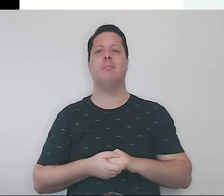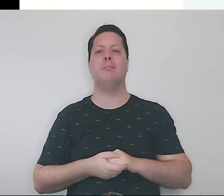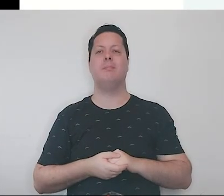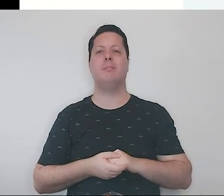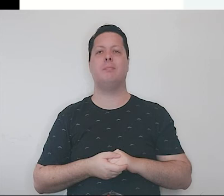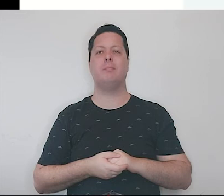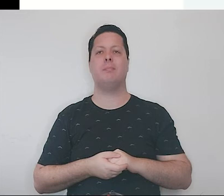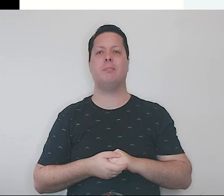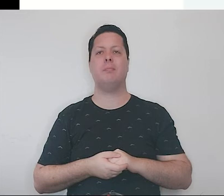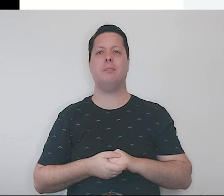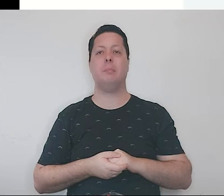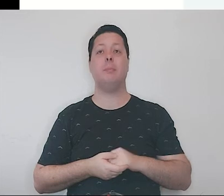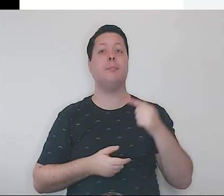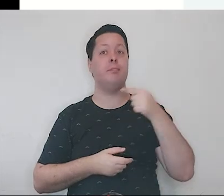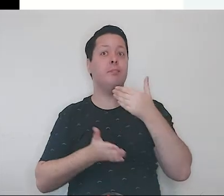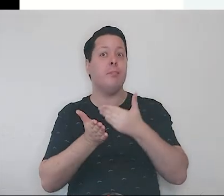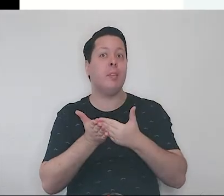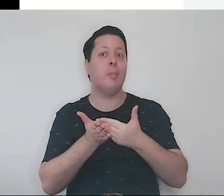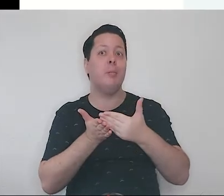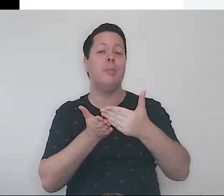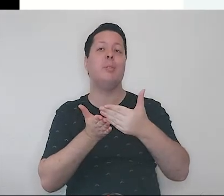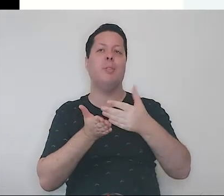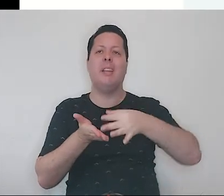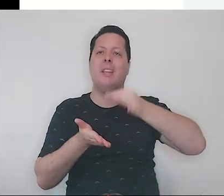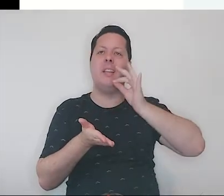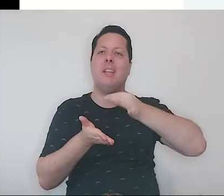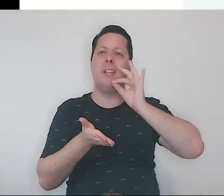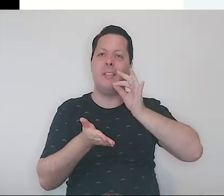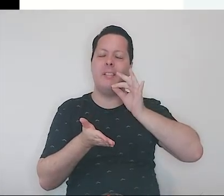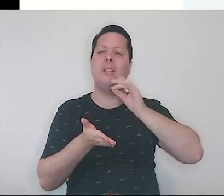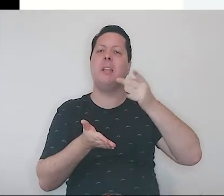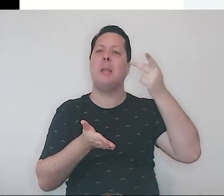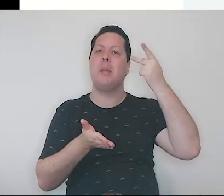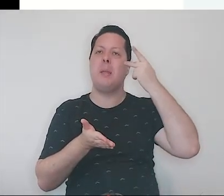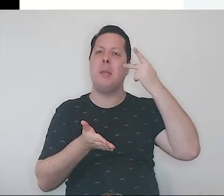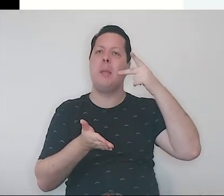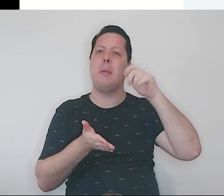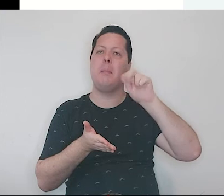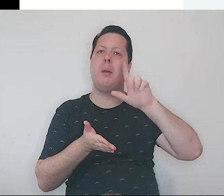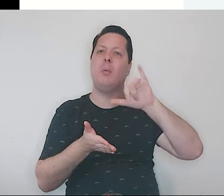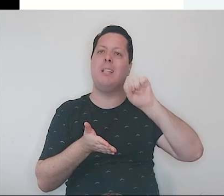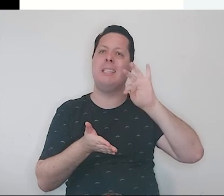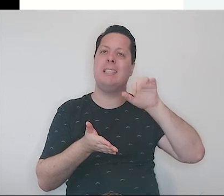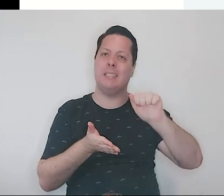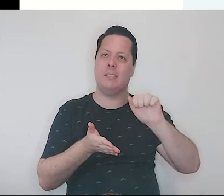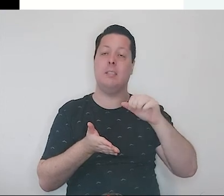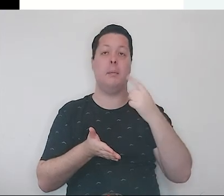E, assim, surge a cafeteria café paulista no Japão. Em